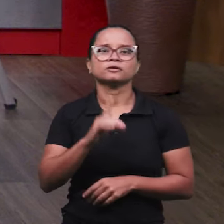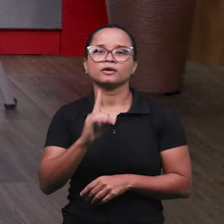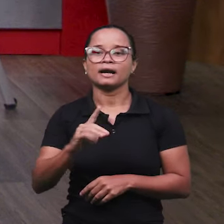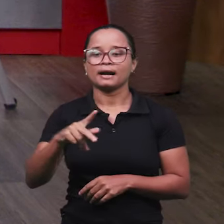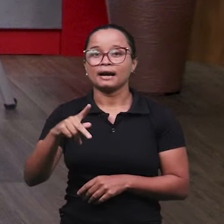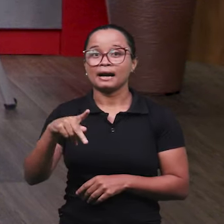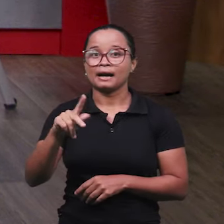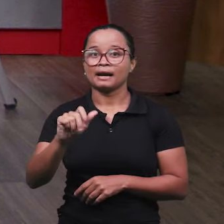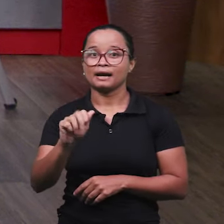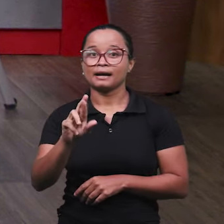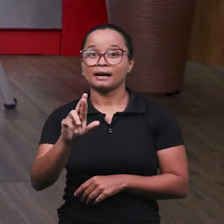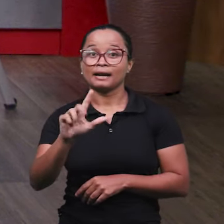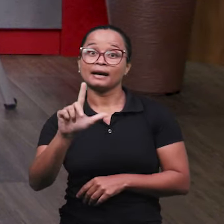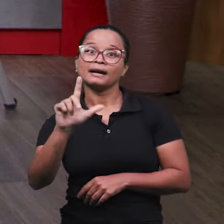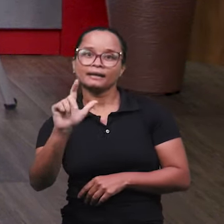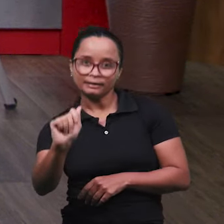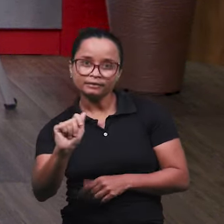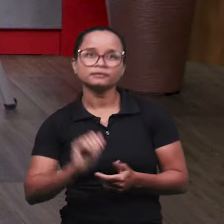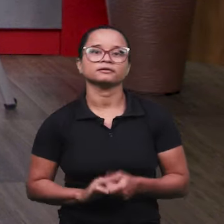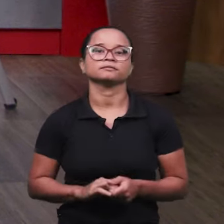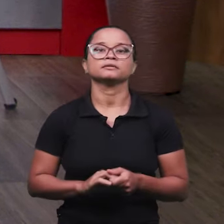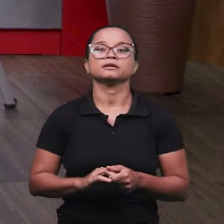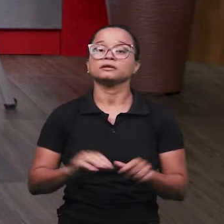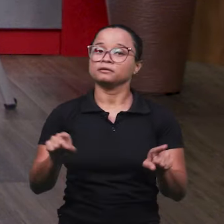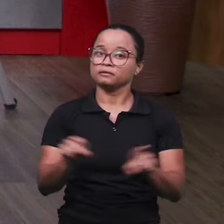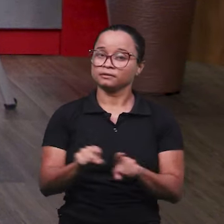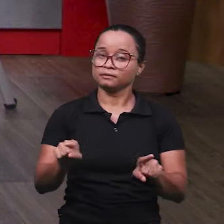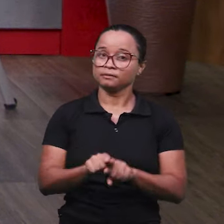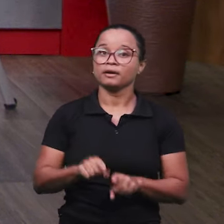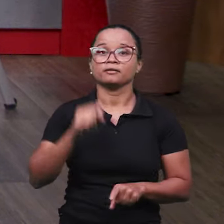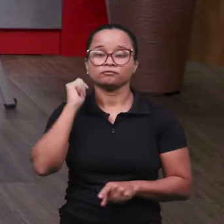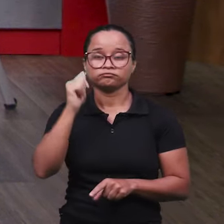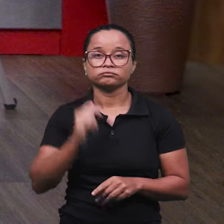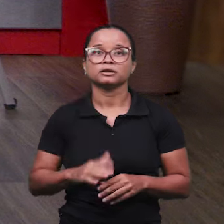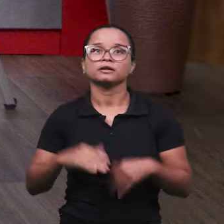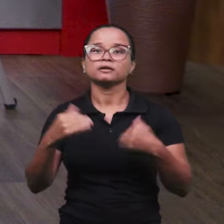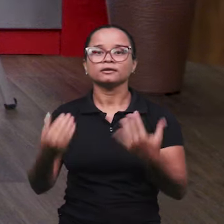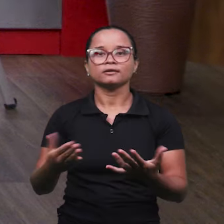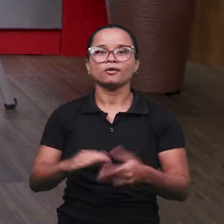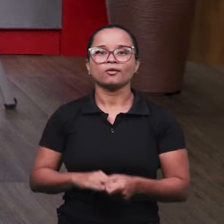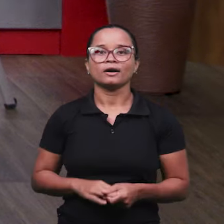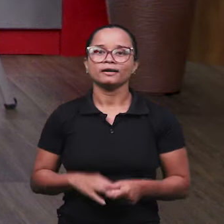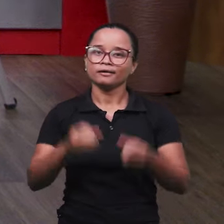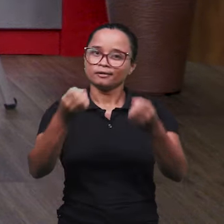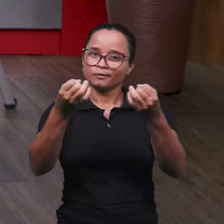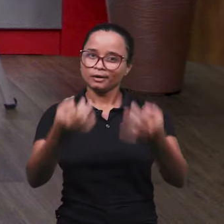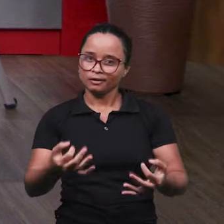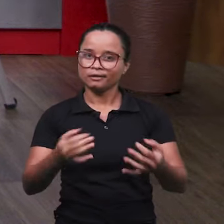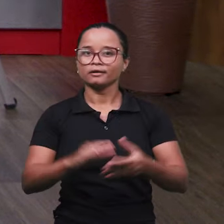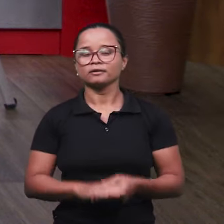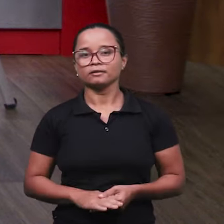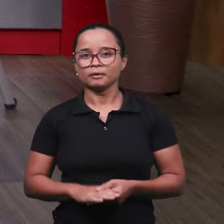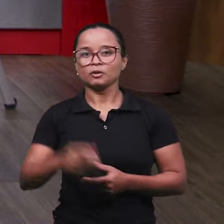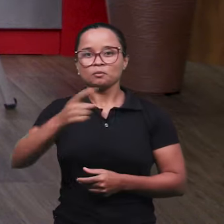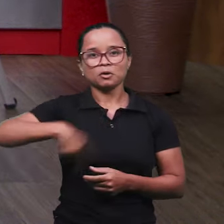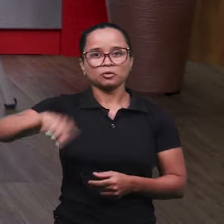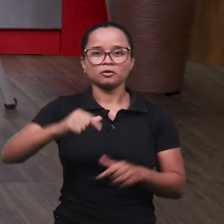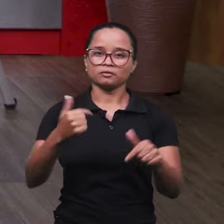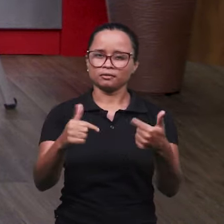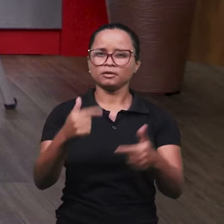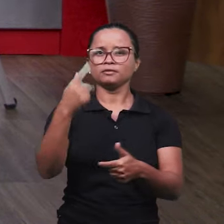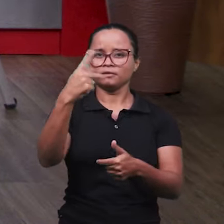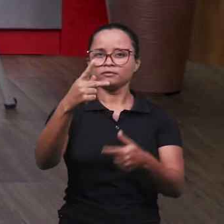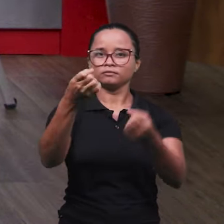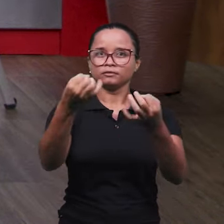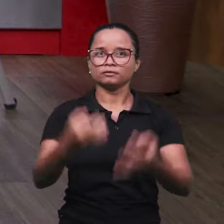especialista em Direito Presidenciário. Doutor Wesnell, por favor, fale-nos um pouco acerca do seu cotidiano, acerca do seu trabalho.